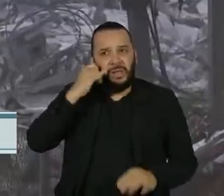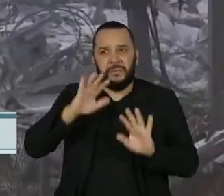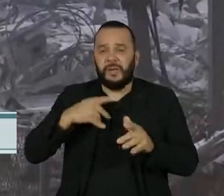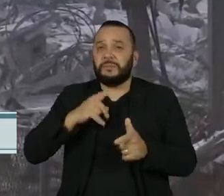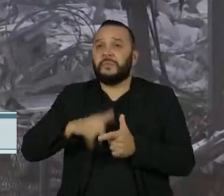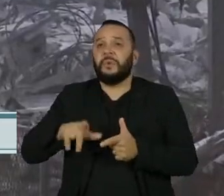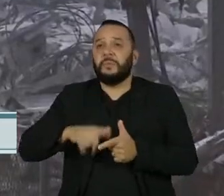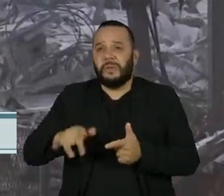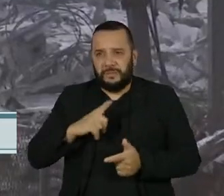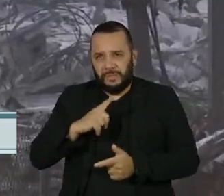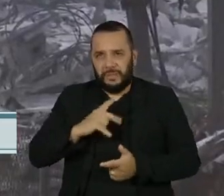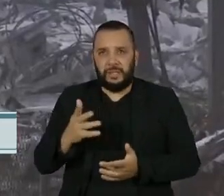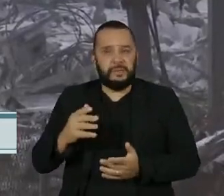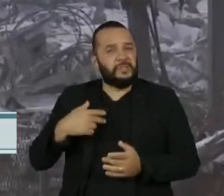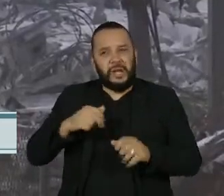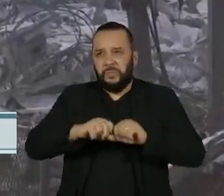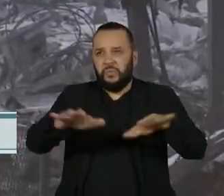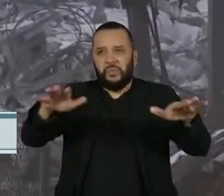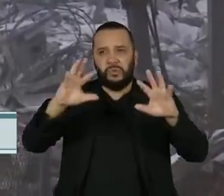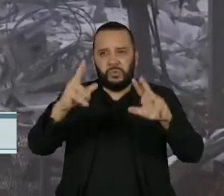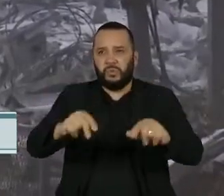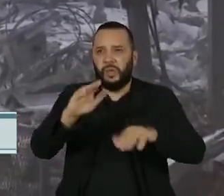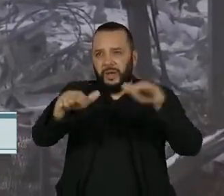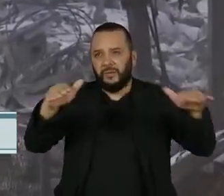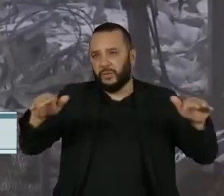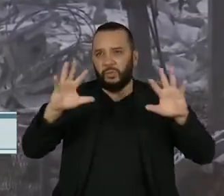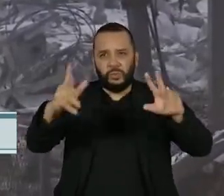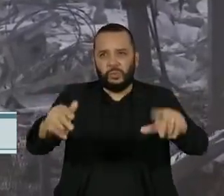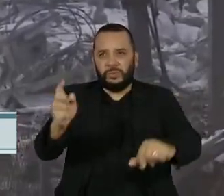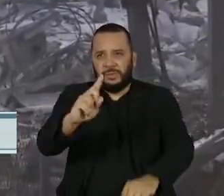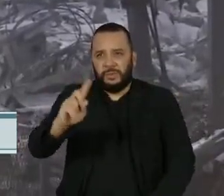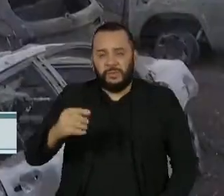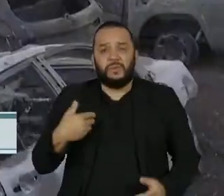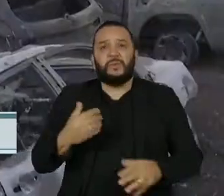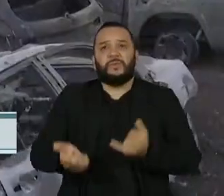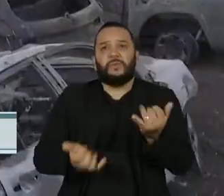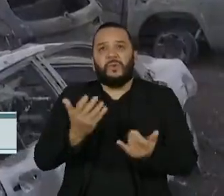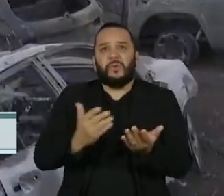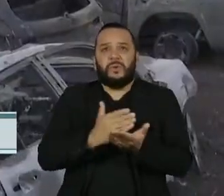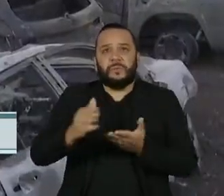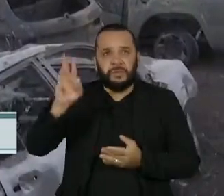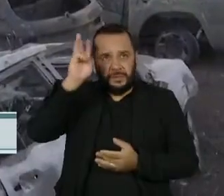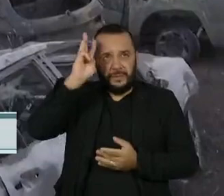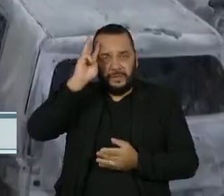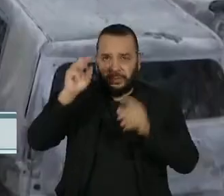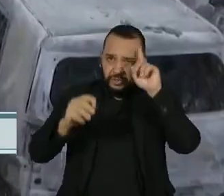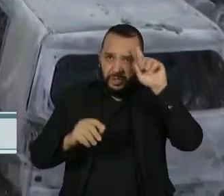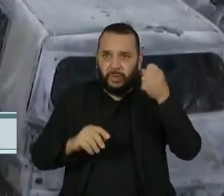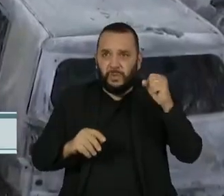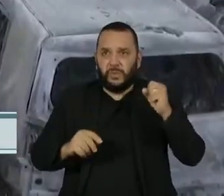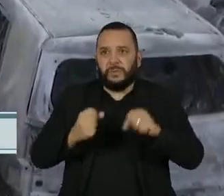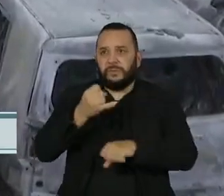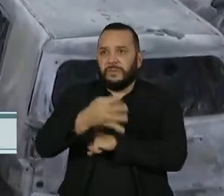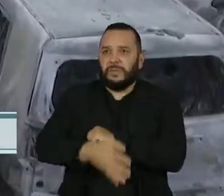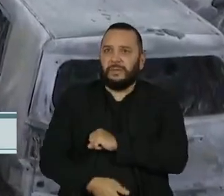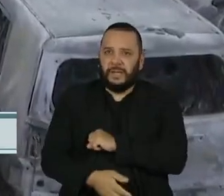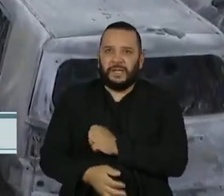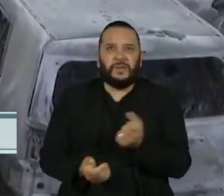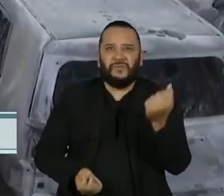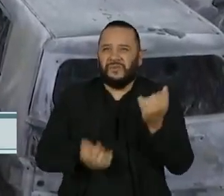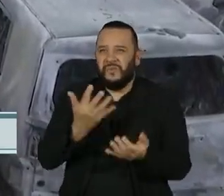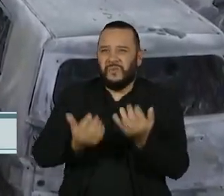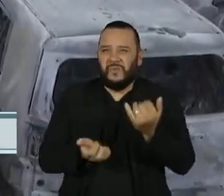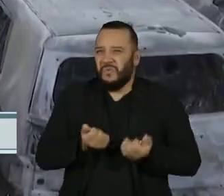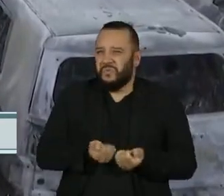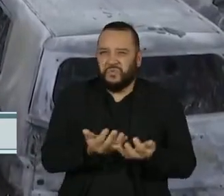e o alcance não foi suficiente. O fogo começou na terça-feira, dia 8 de madrugada. As chamas se